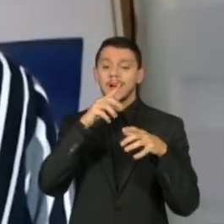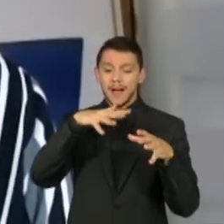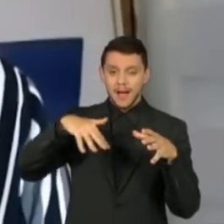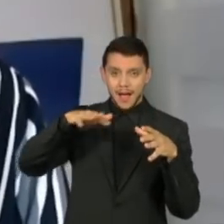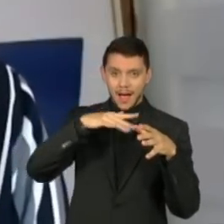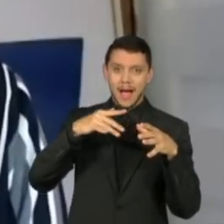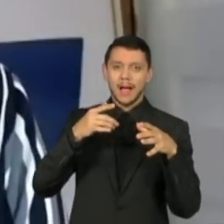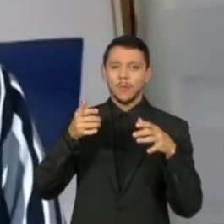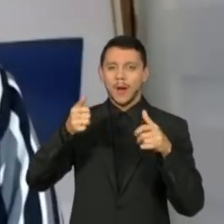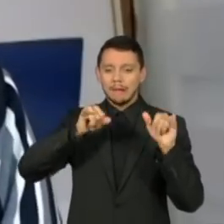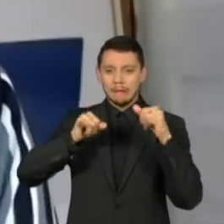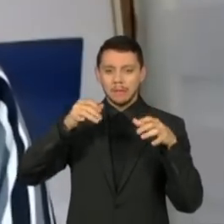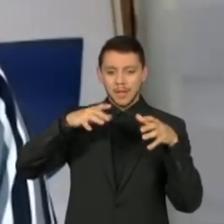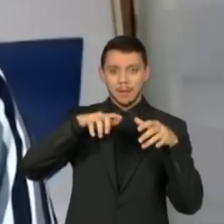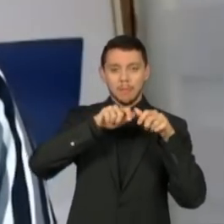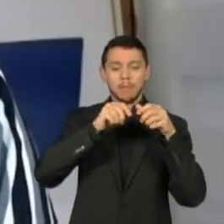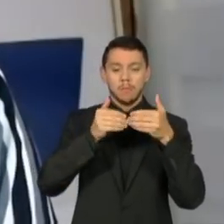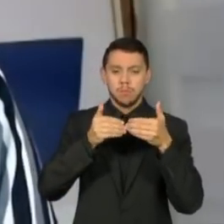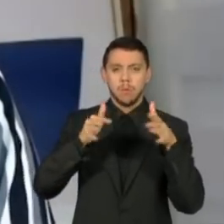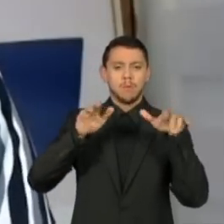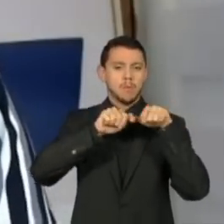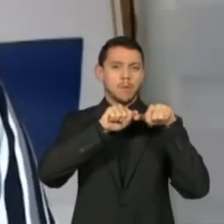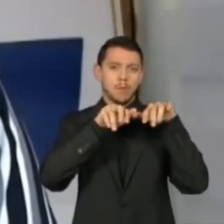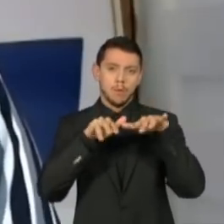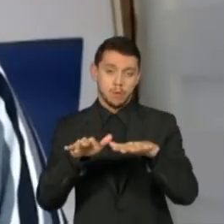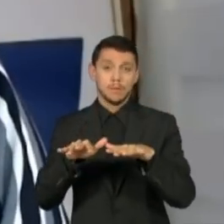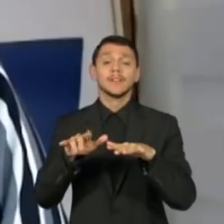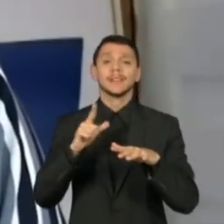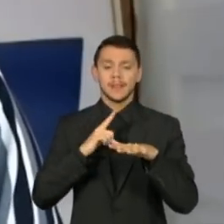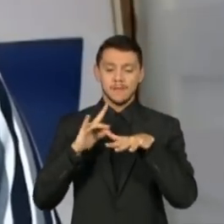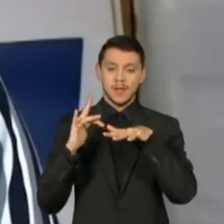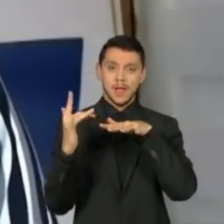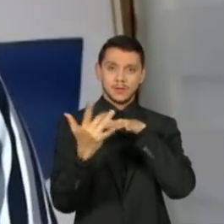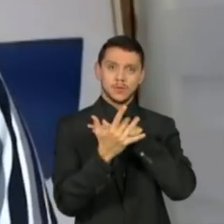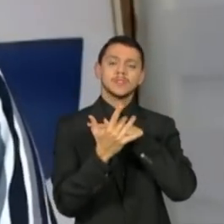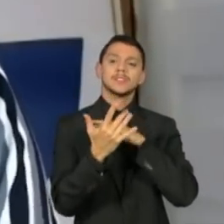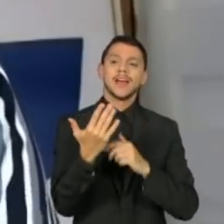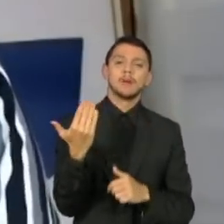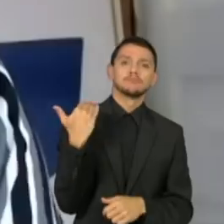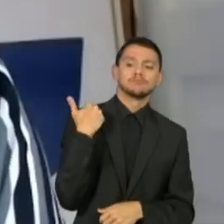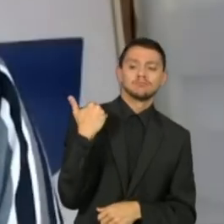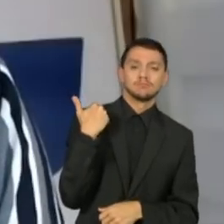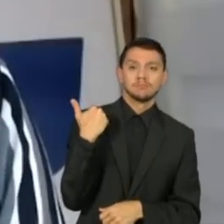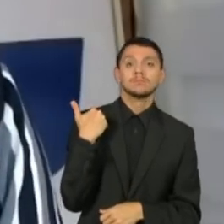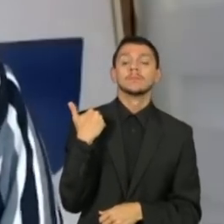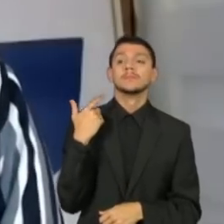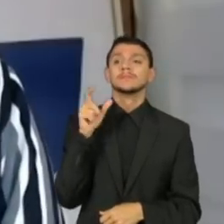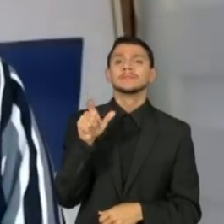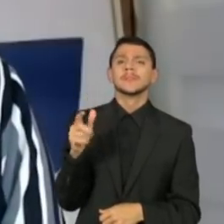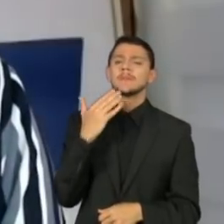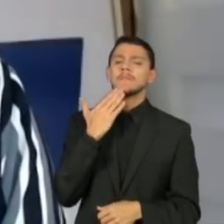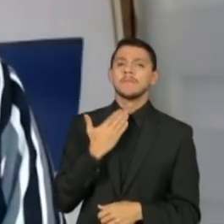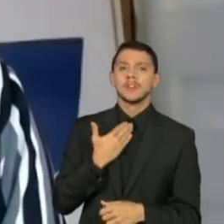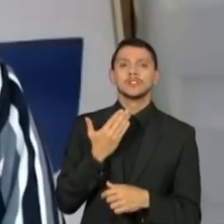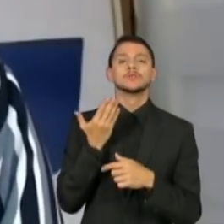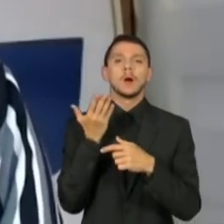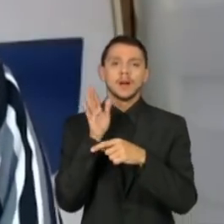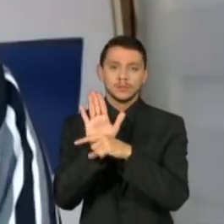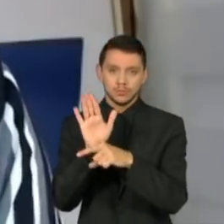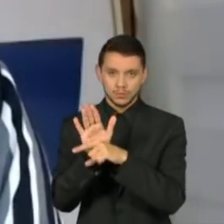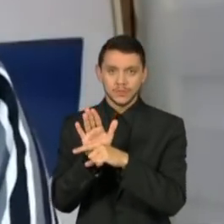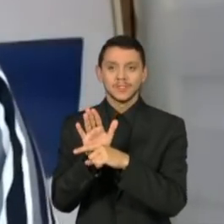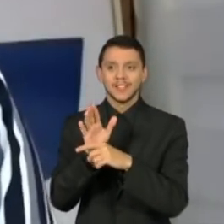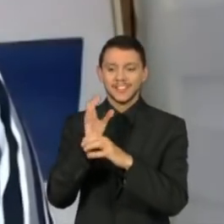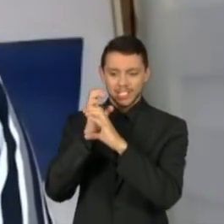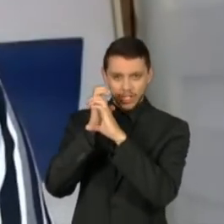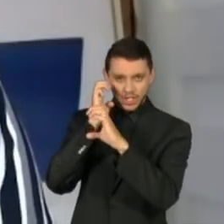eu recebi nas redes sociais um pedido de ajuda feito por amigas de uma engenheira da Vale chamada